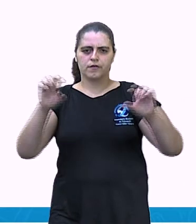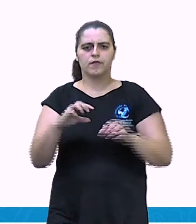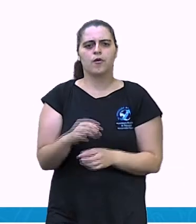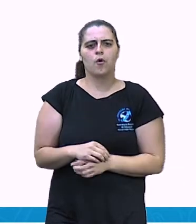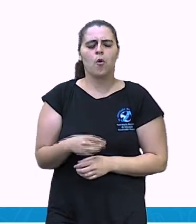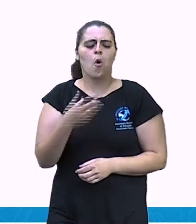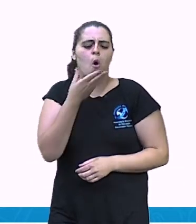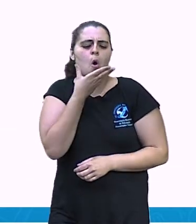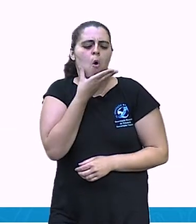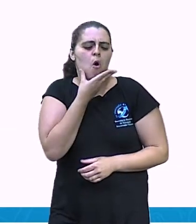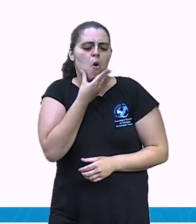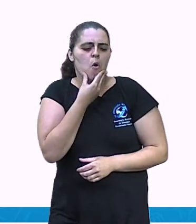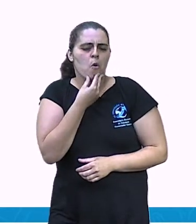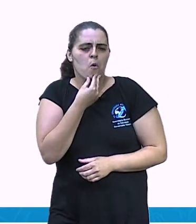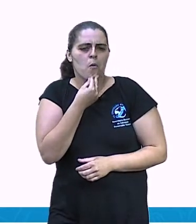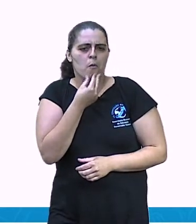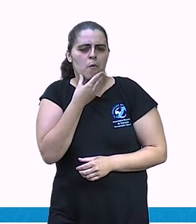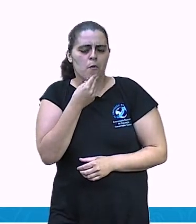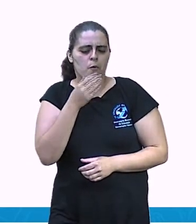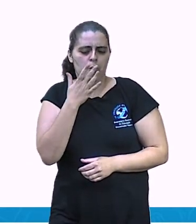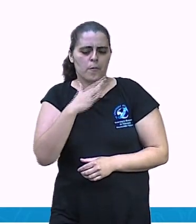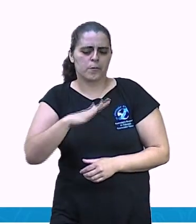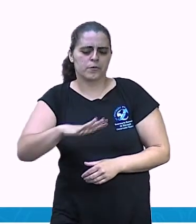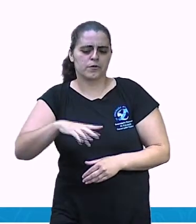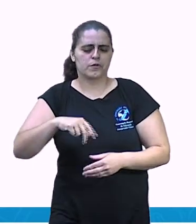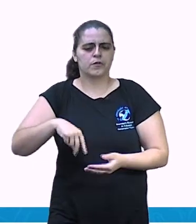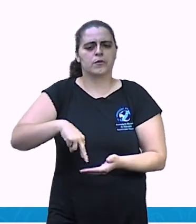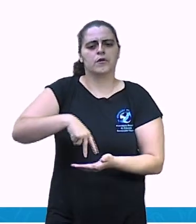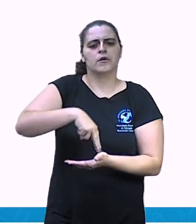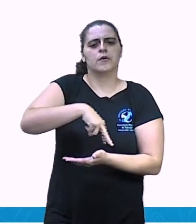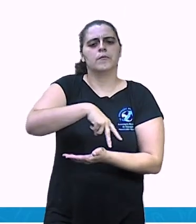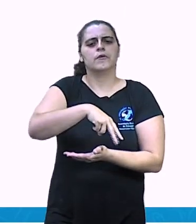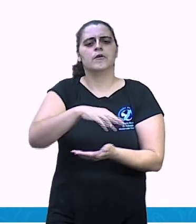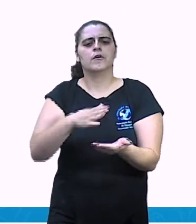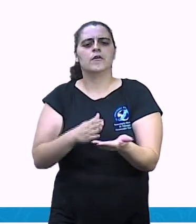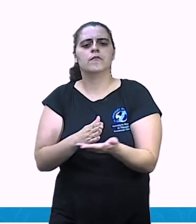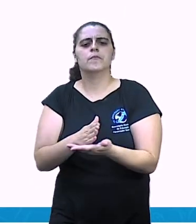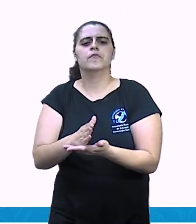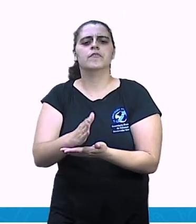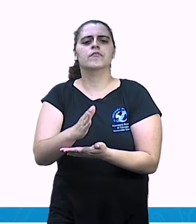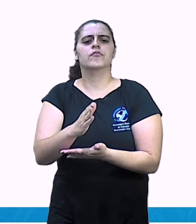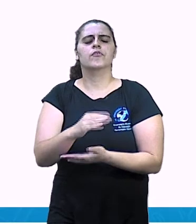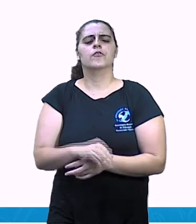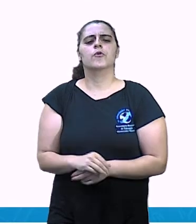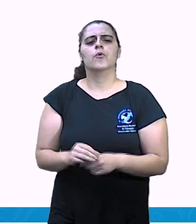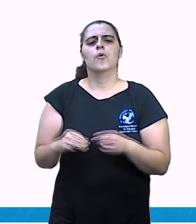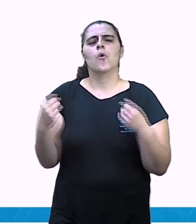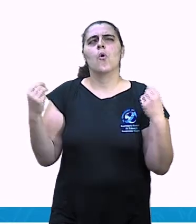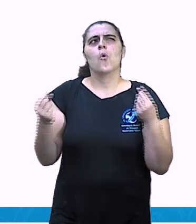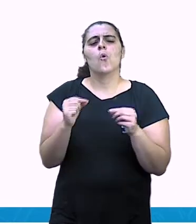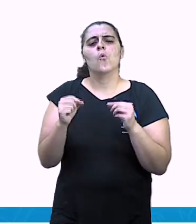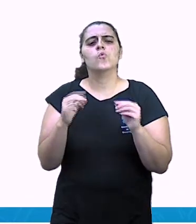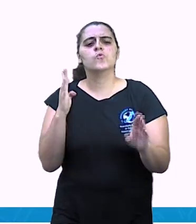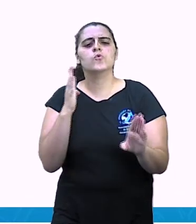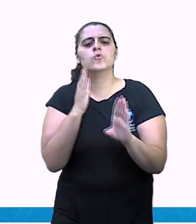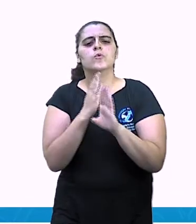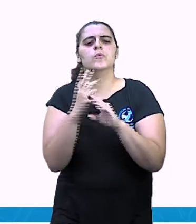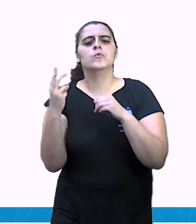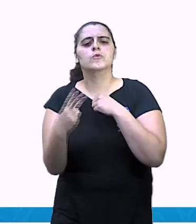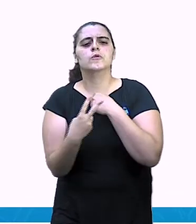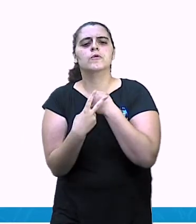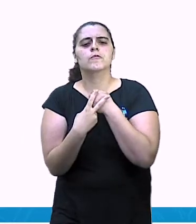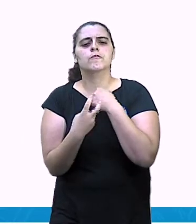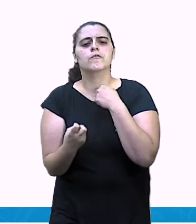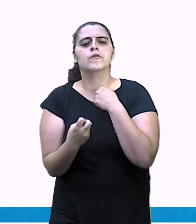O menino caminhava pela estrada. Onde está o verbo dessa frase,